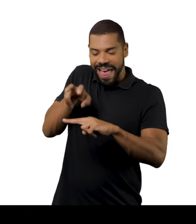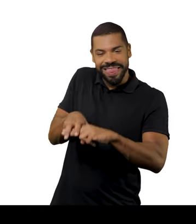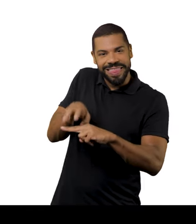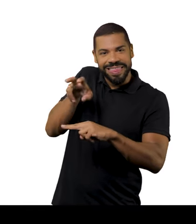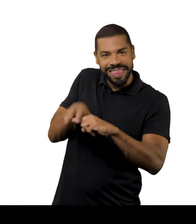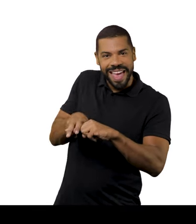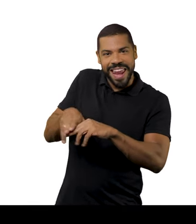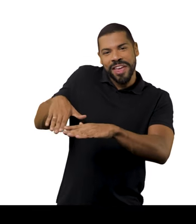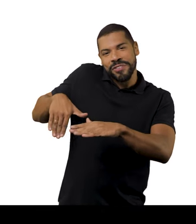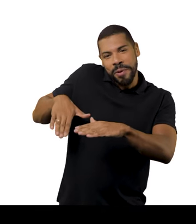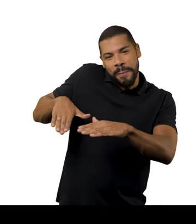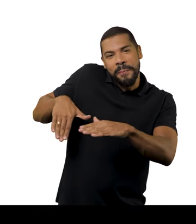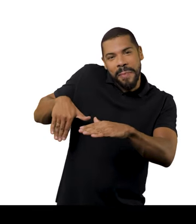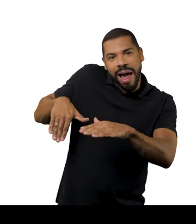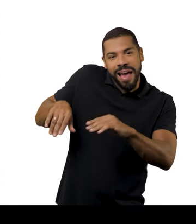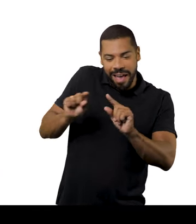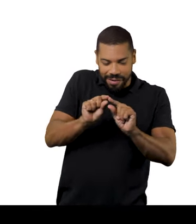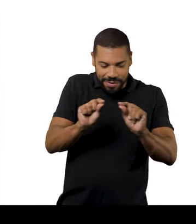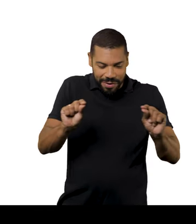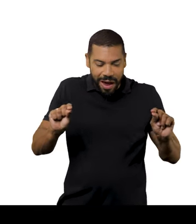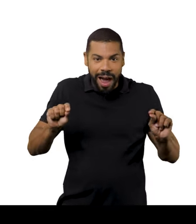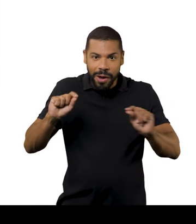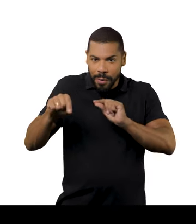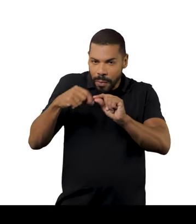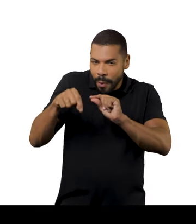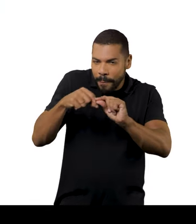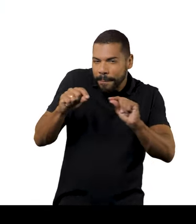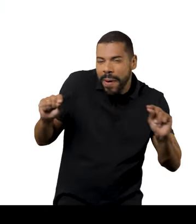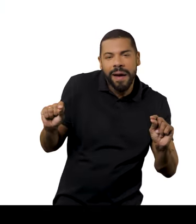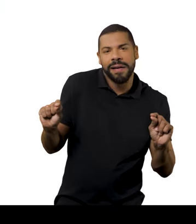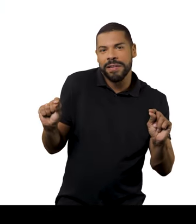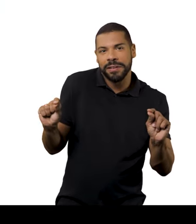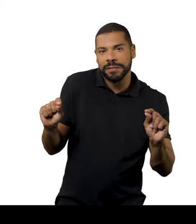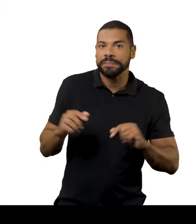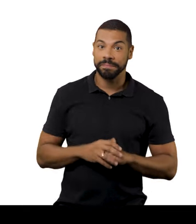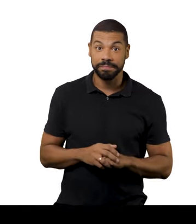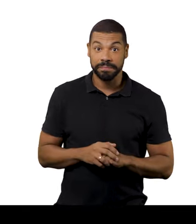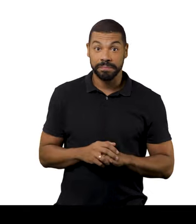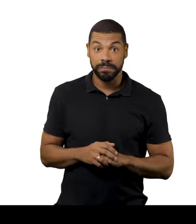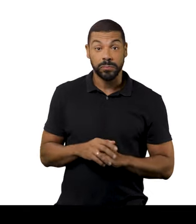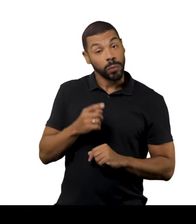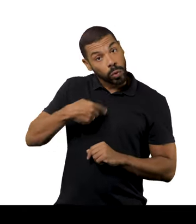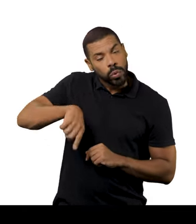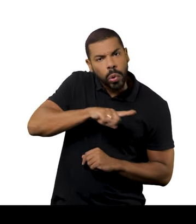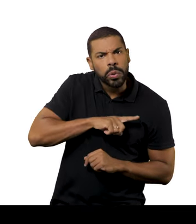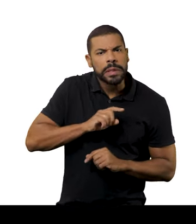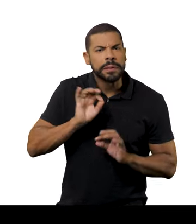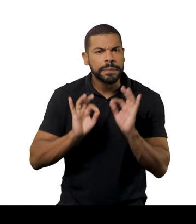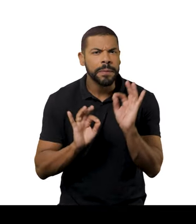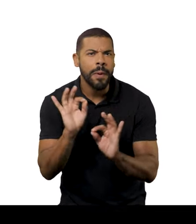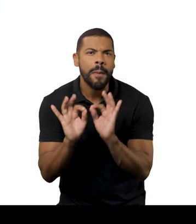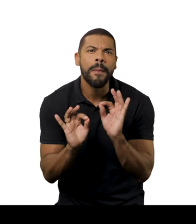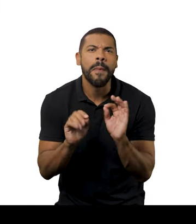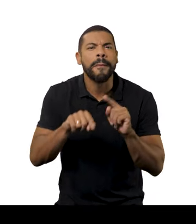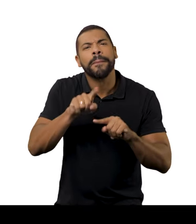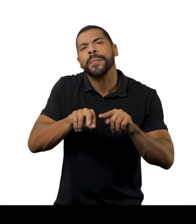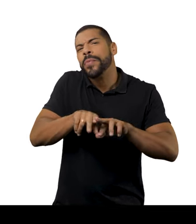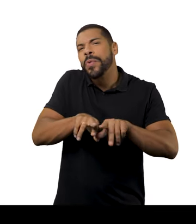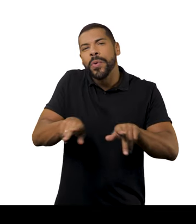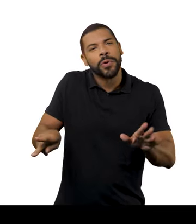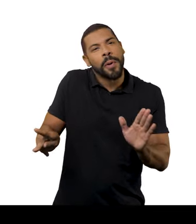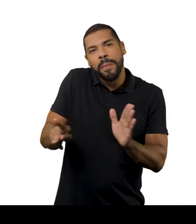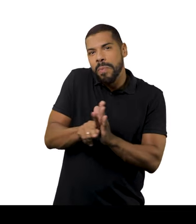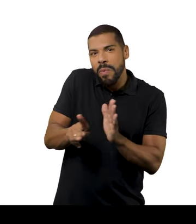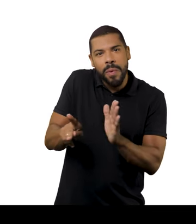praia, um barbante, que na verdade é barbante isso, Vem do mope, mas é barbante. A gente se apropriou de um material